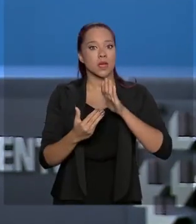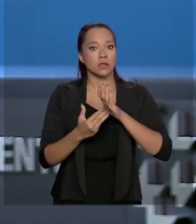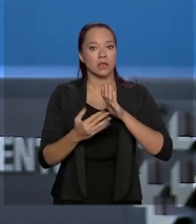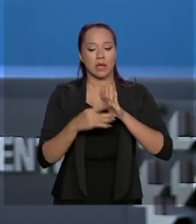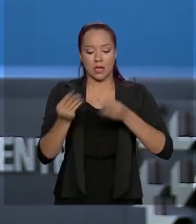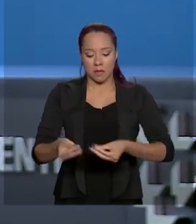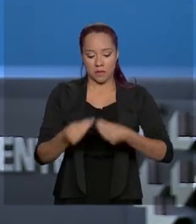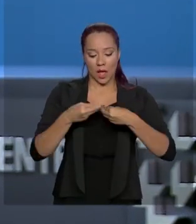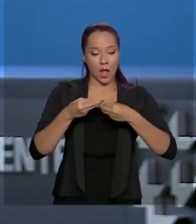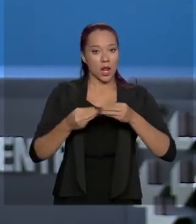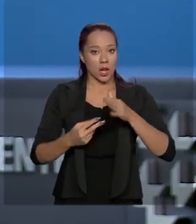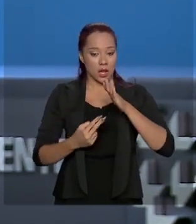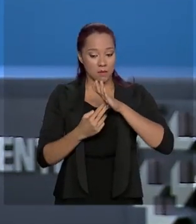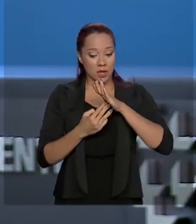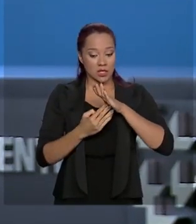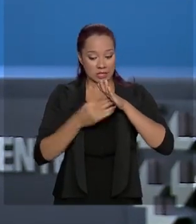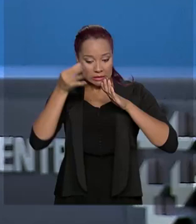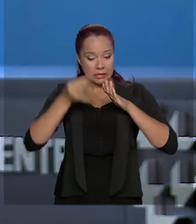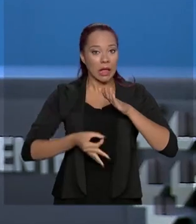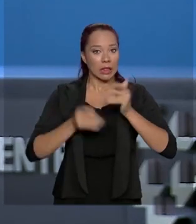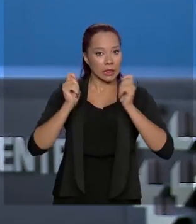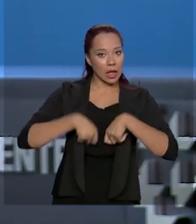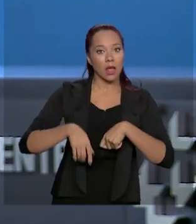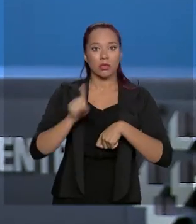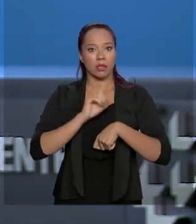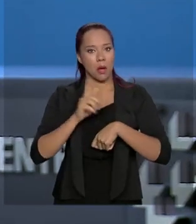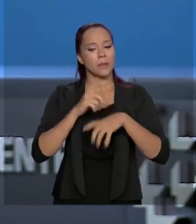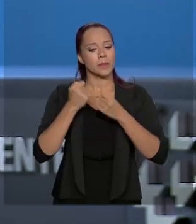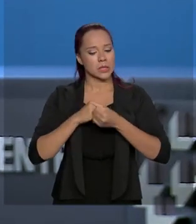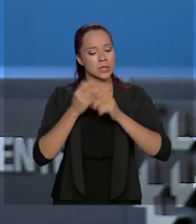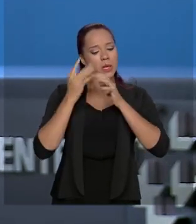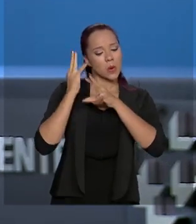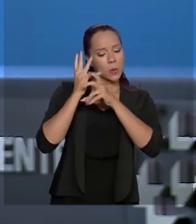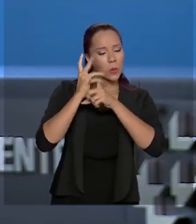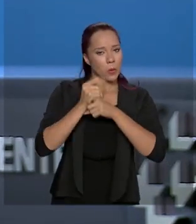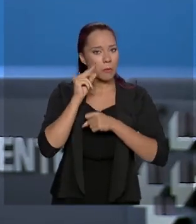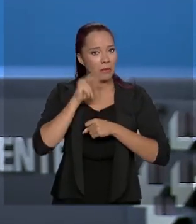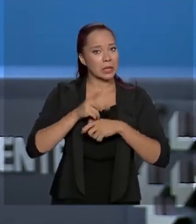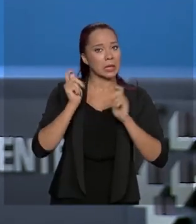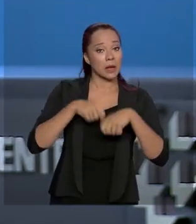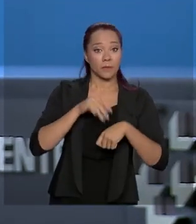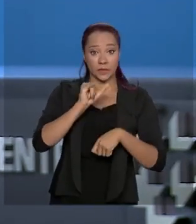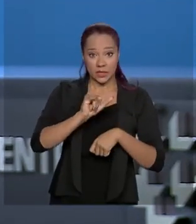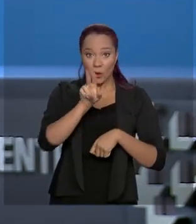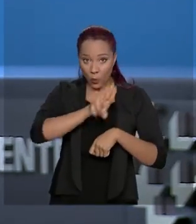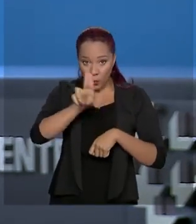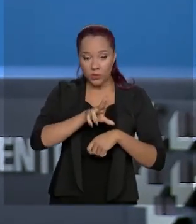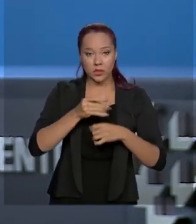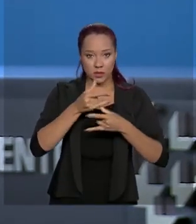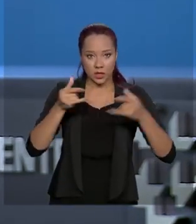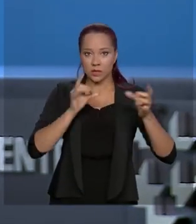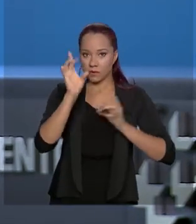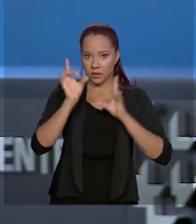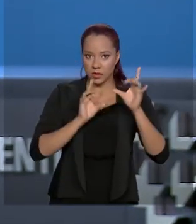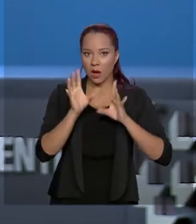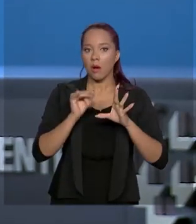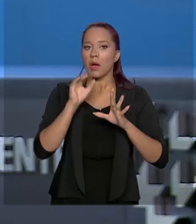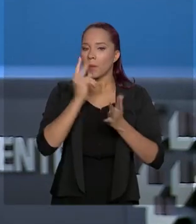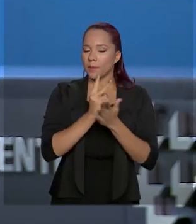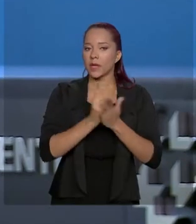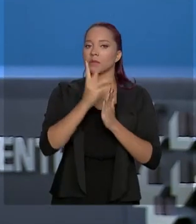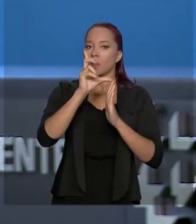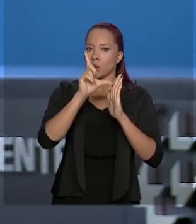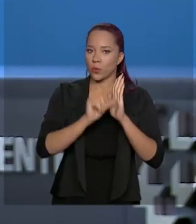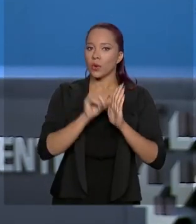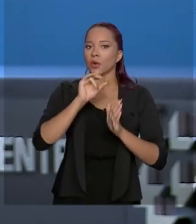disponibilizado é adequado ou não, rever seus limites. E aqueles que utilizam, mesmo tendo essa redução da